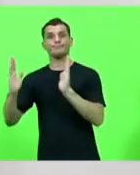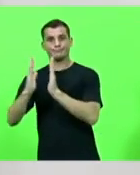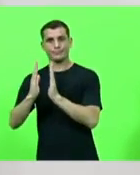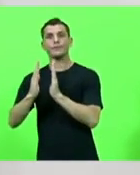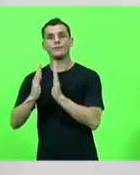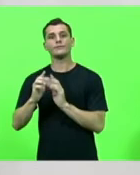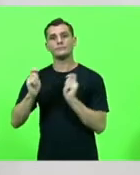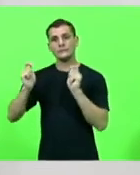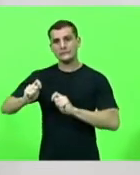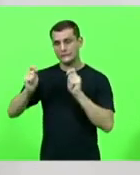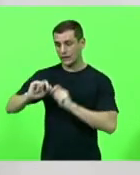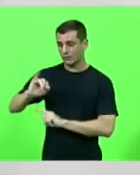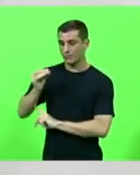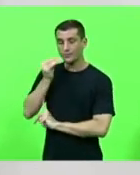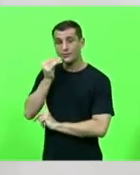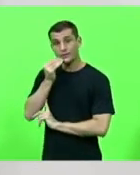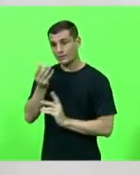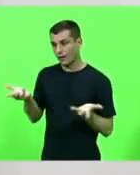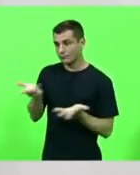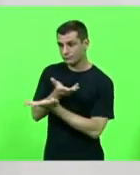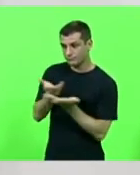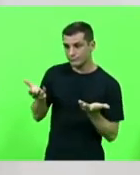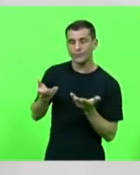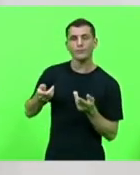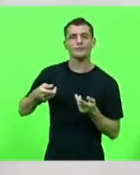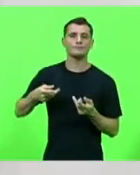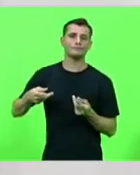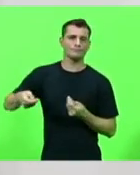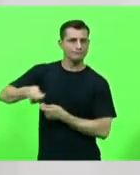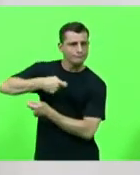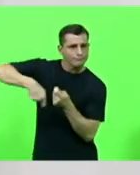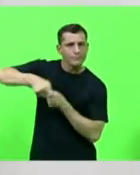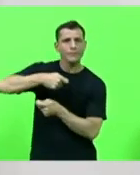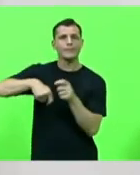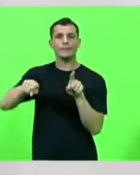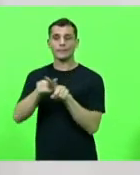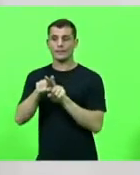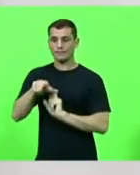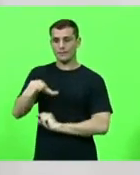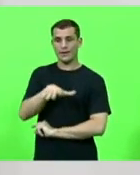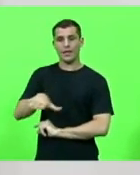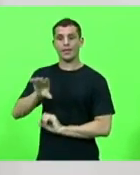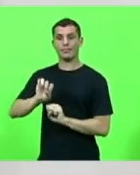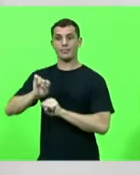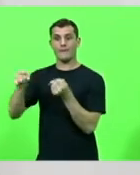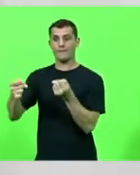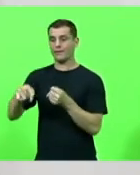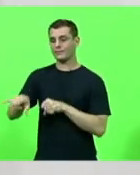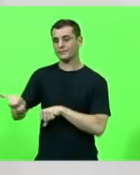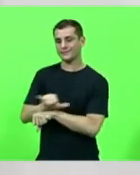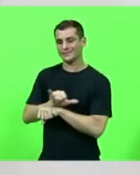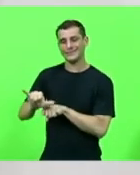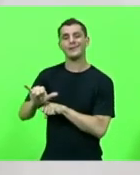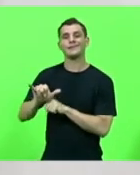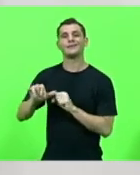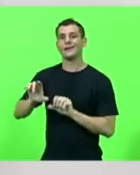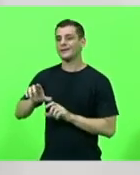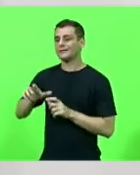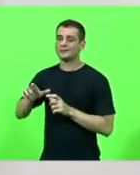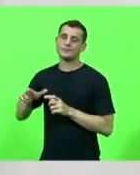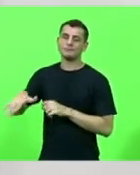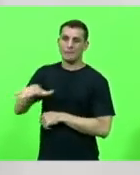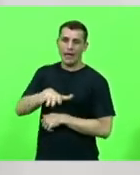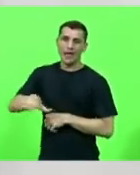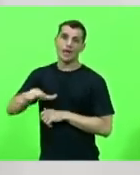negócios e o desenvolvimento do setor da defesa como segmento estratégico era isso obrigado presidente um abraço a